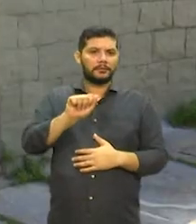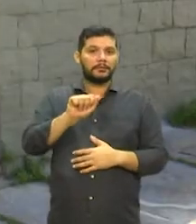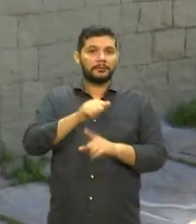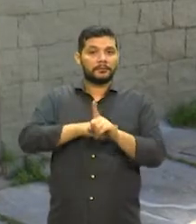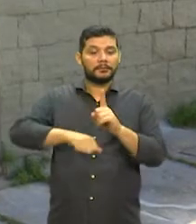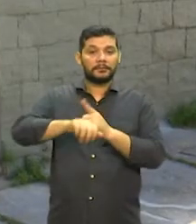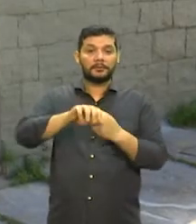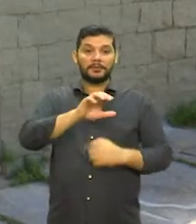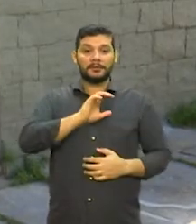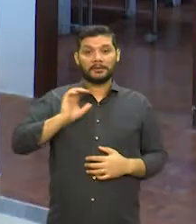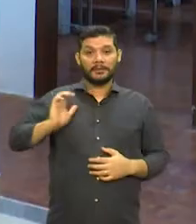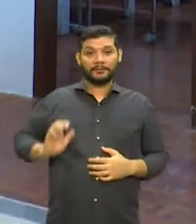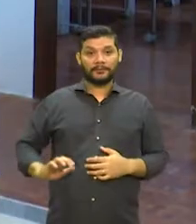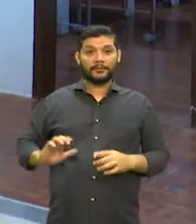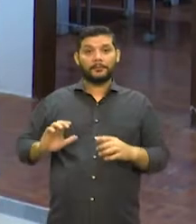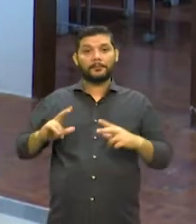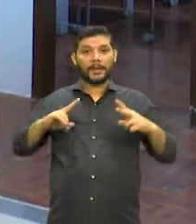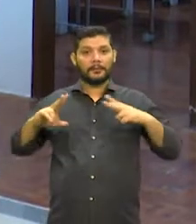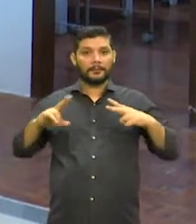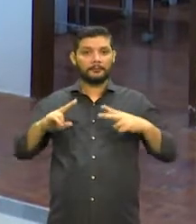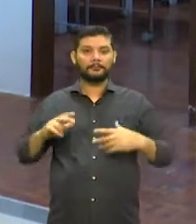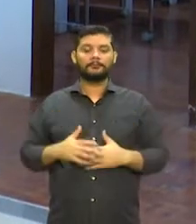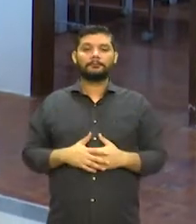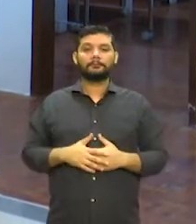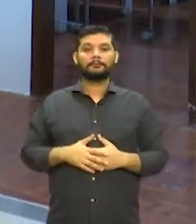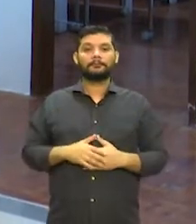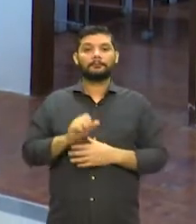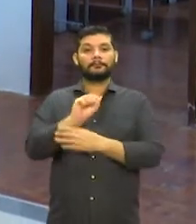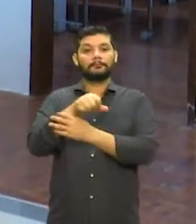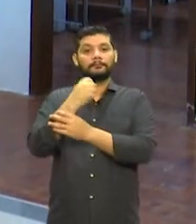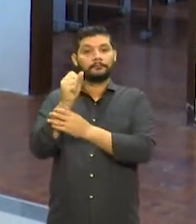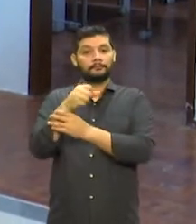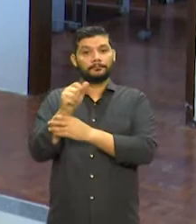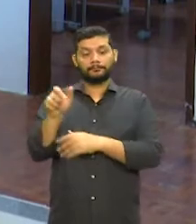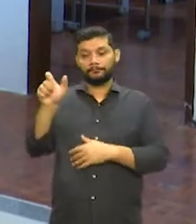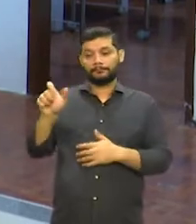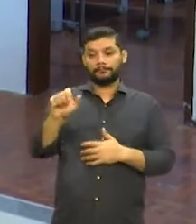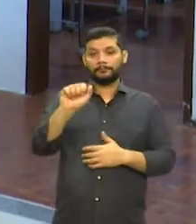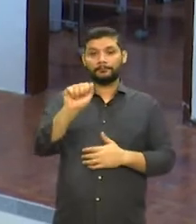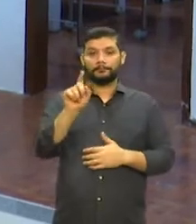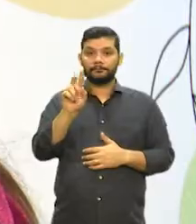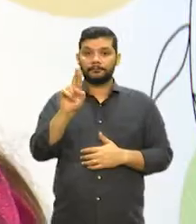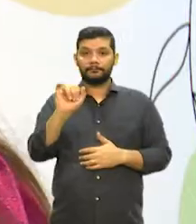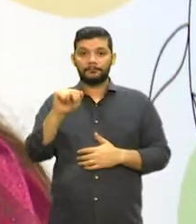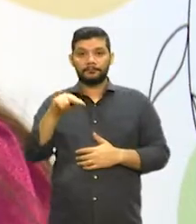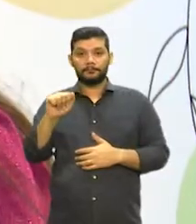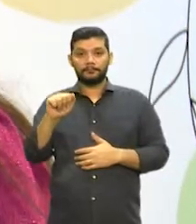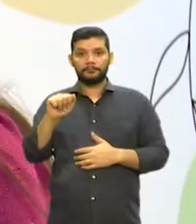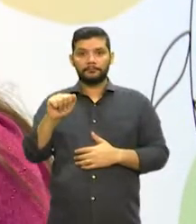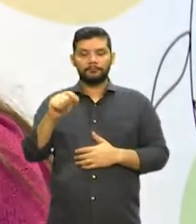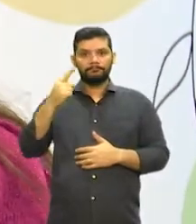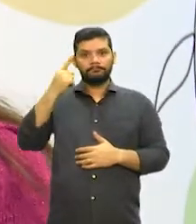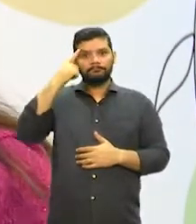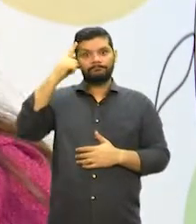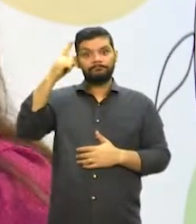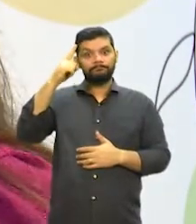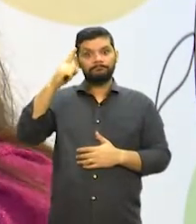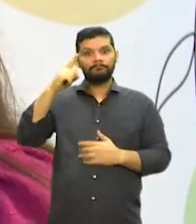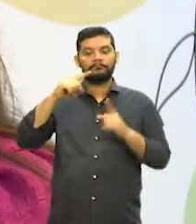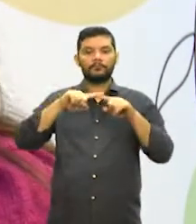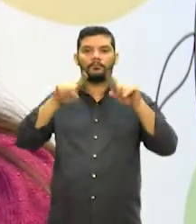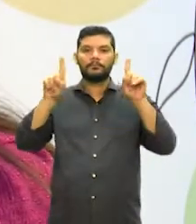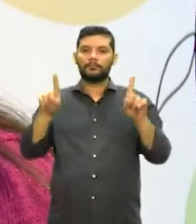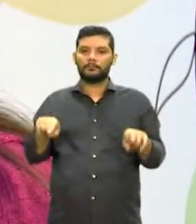iniciativa privada. A fisioterapeuta e filantropa Adriana Queiroz foi uma das idealizadoras do projeto.